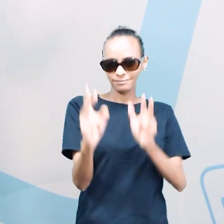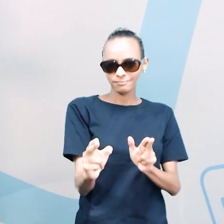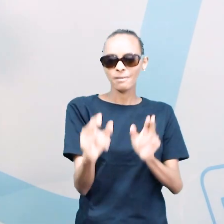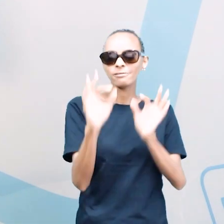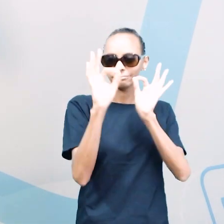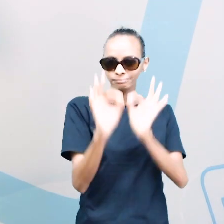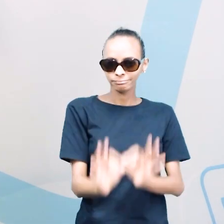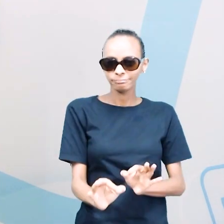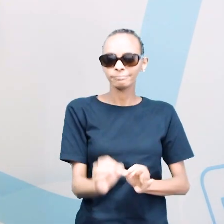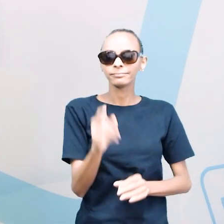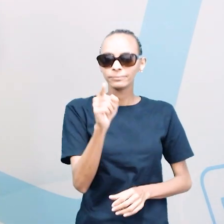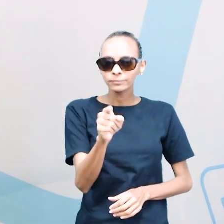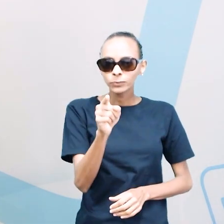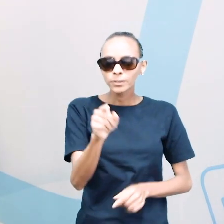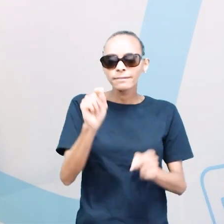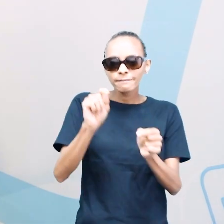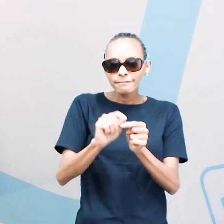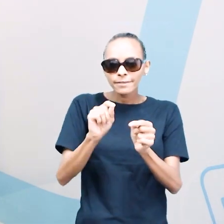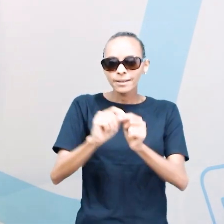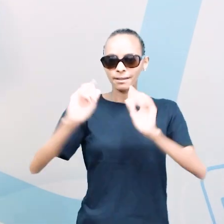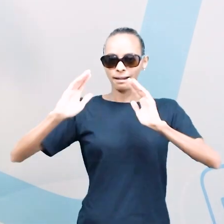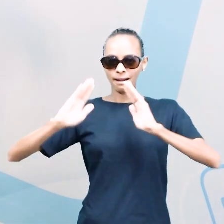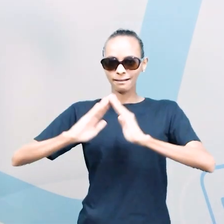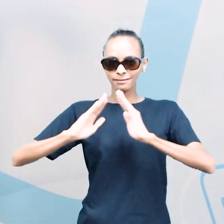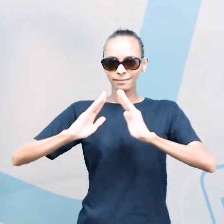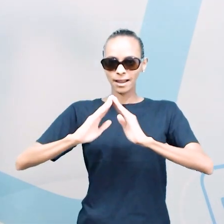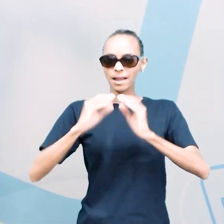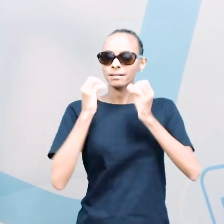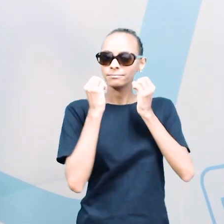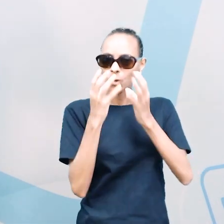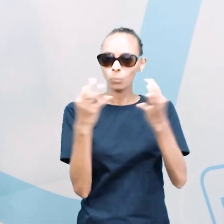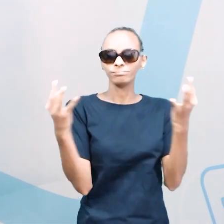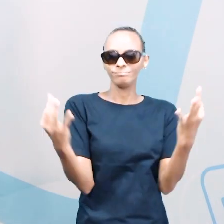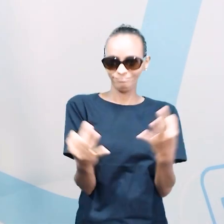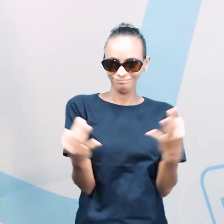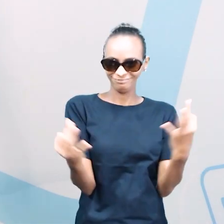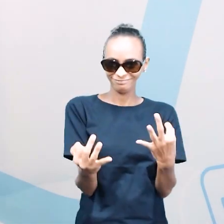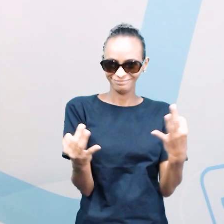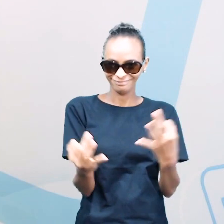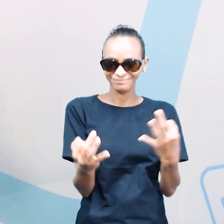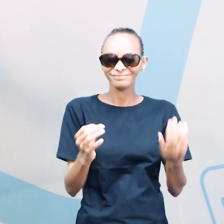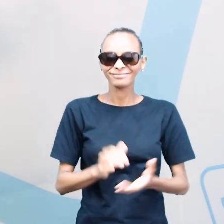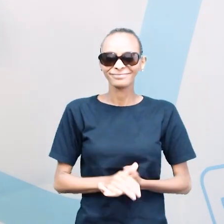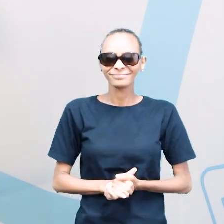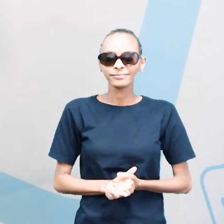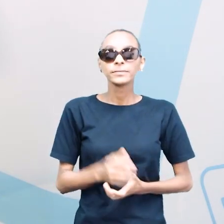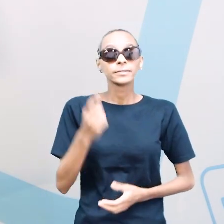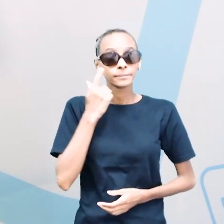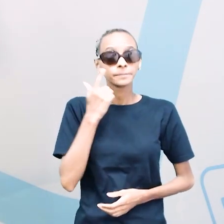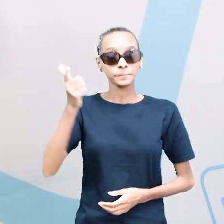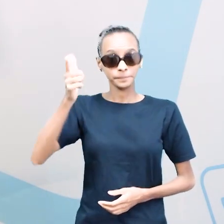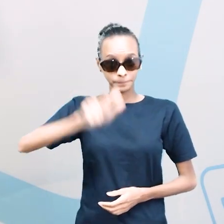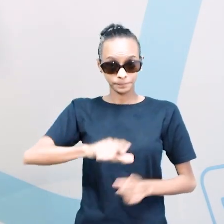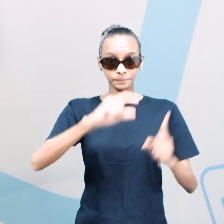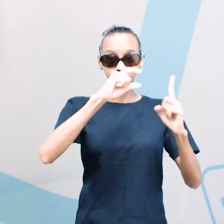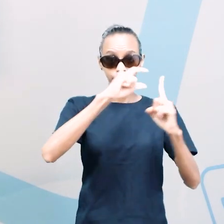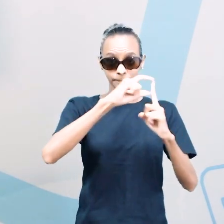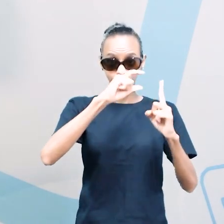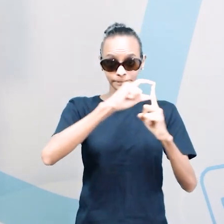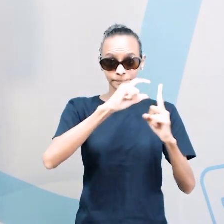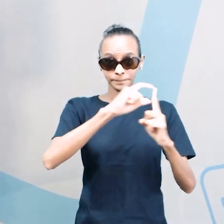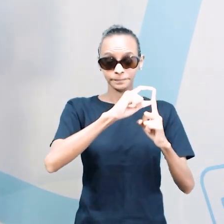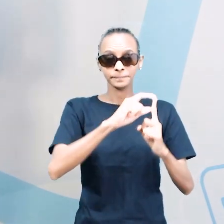certeza que o que você está fazendo aí em casa está, ó, perfeito! Vamos para novas palavras?